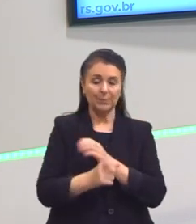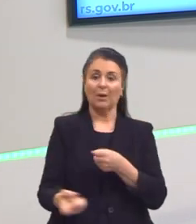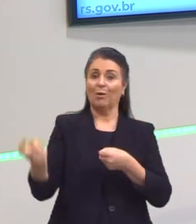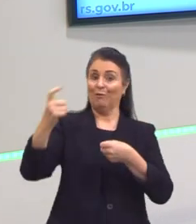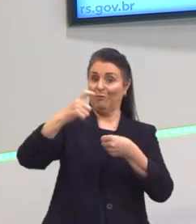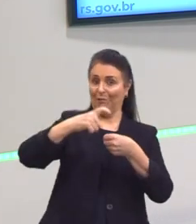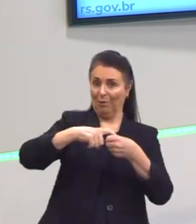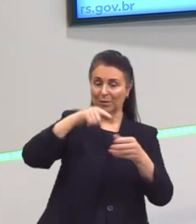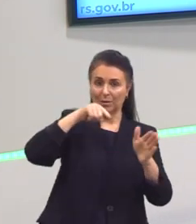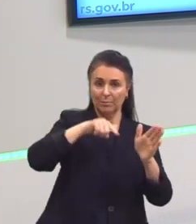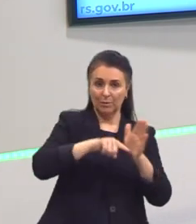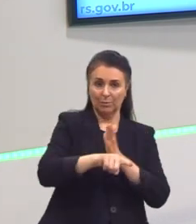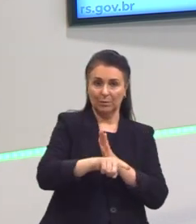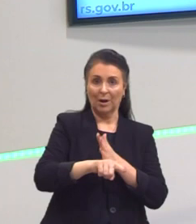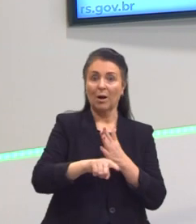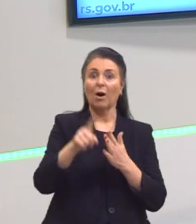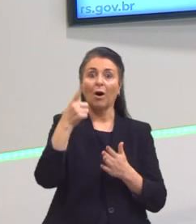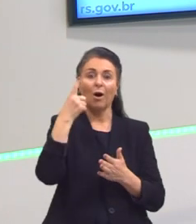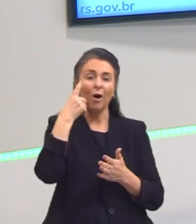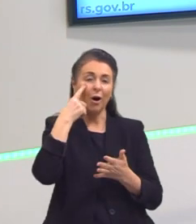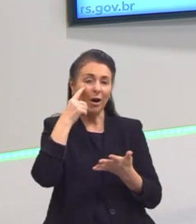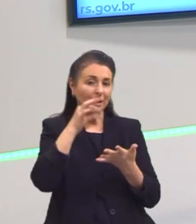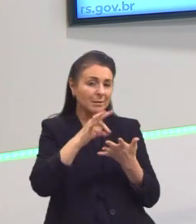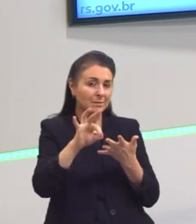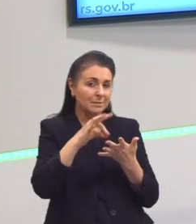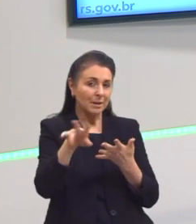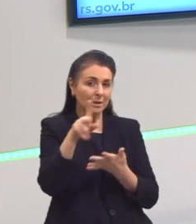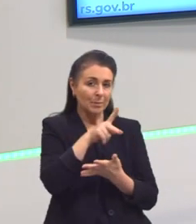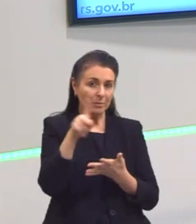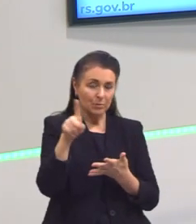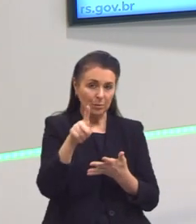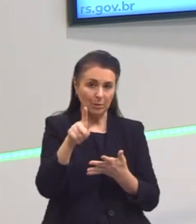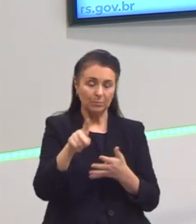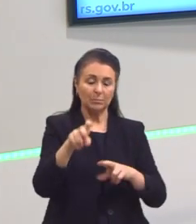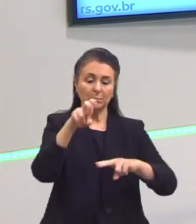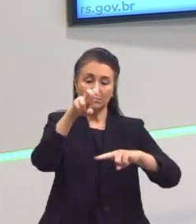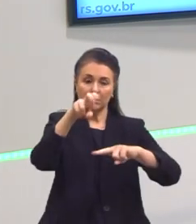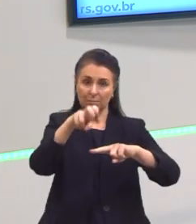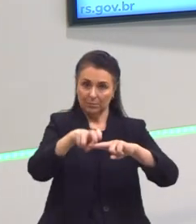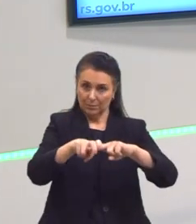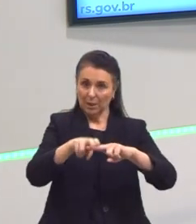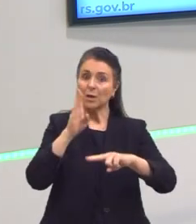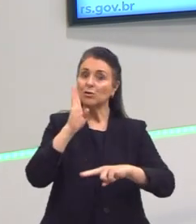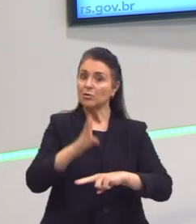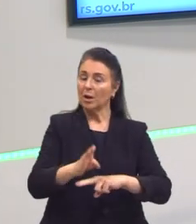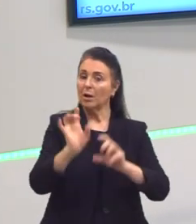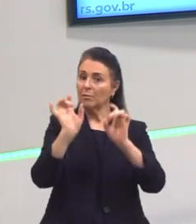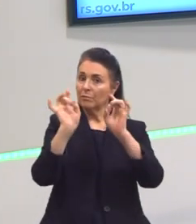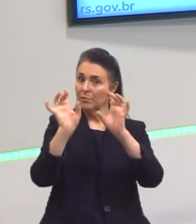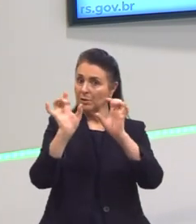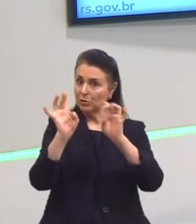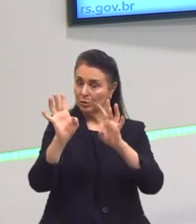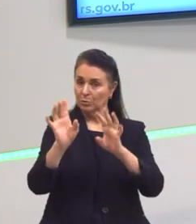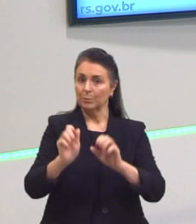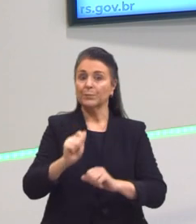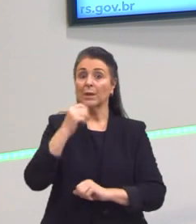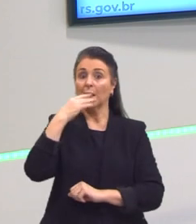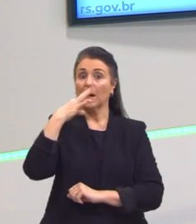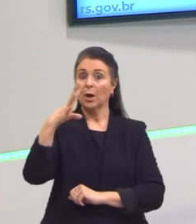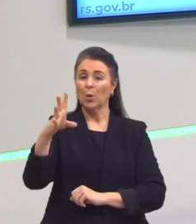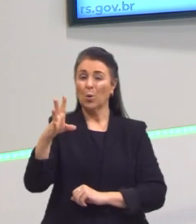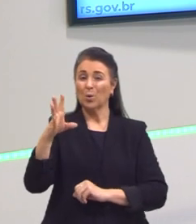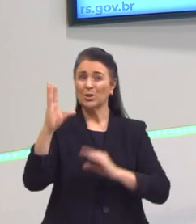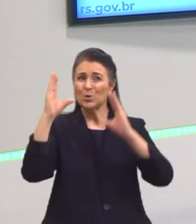e o que eu destaquei? Eu destaquei que os assentos já vendidos, eles são representados por uma cor mais escura.